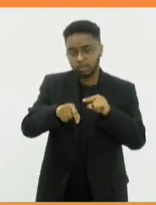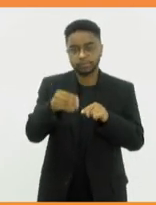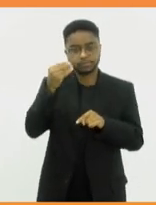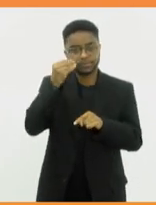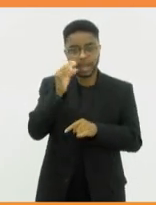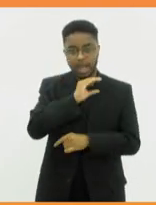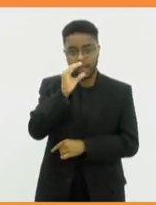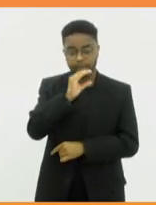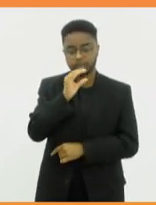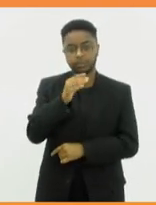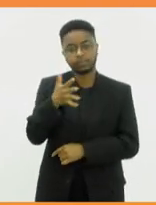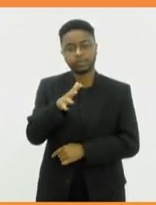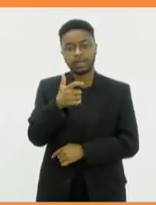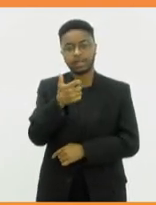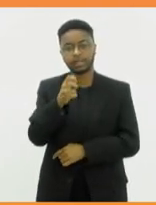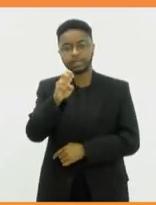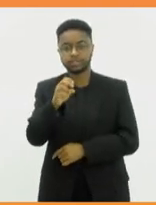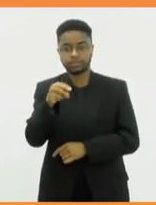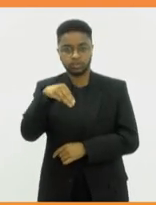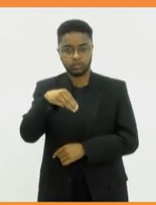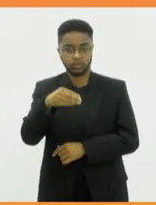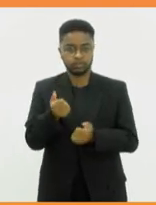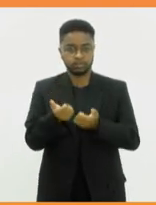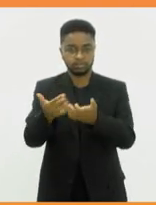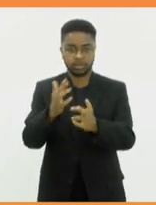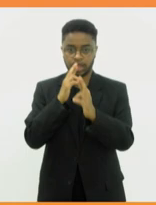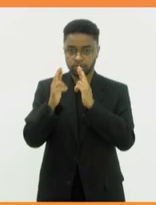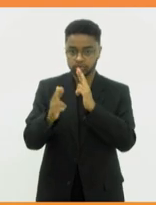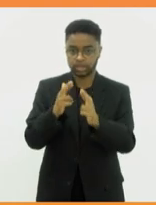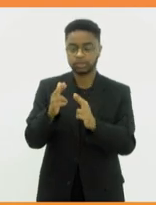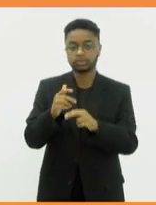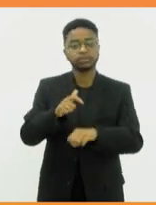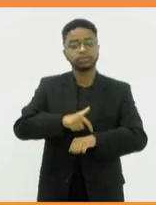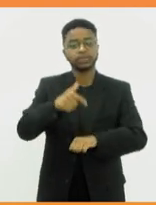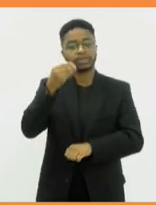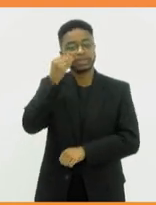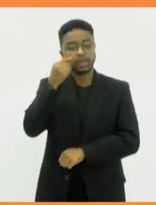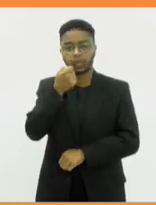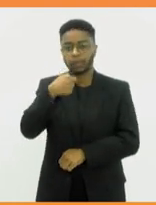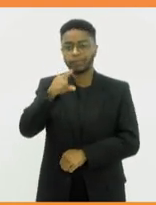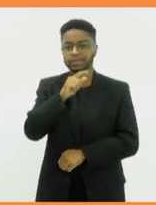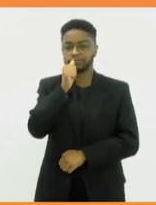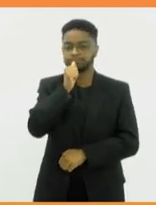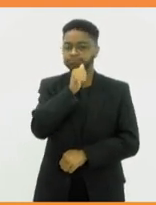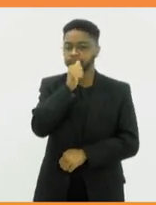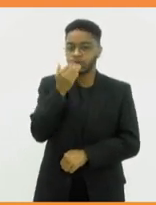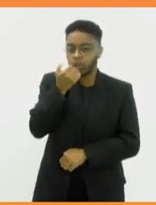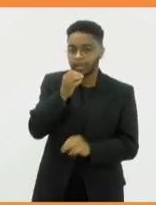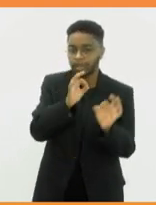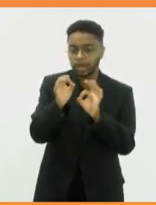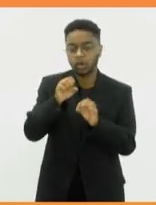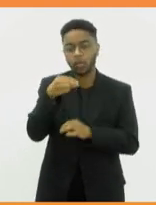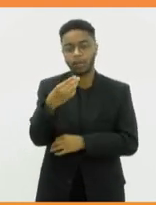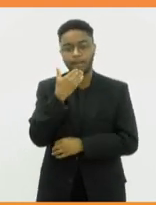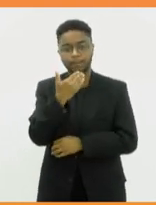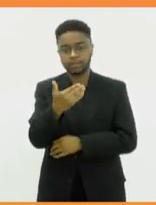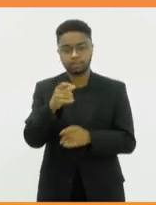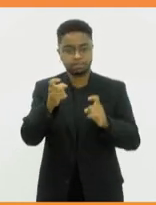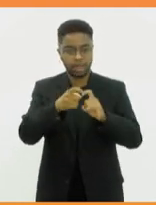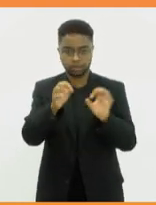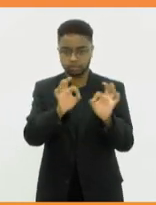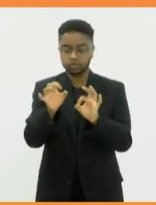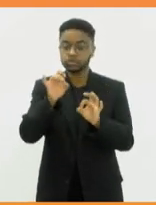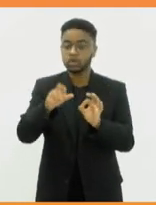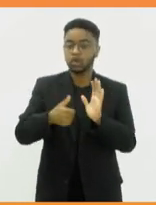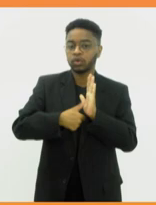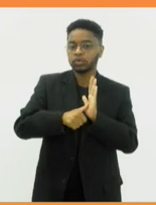aproximadamente 15 minutos sai o resultado. Para fazer o teste, não é necessário jejum ou solicitação médica. Apenas um documento oficial com